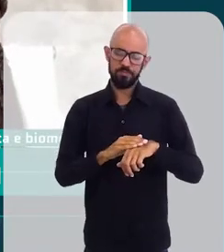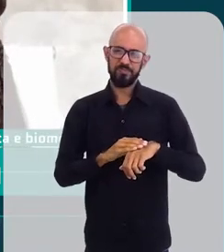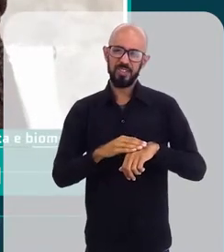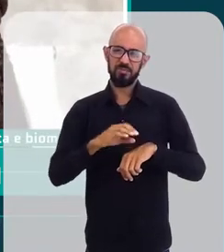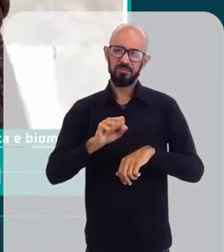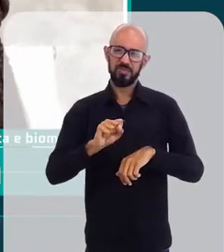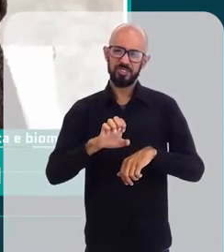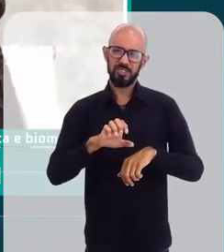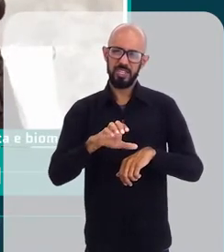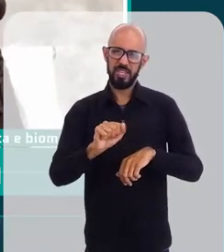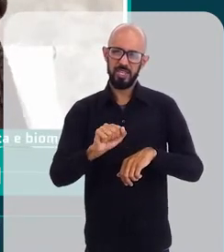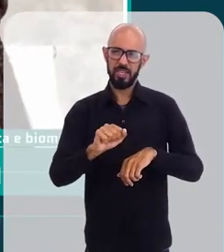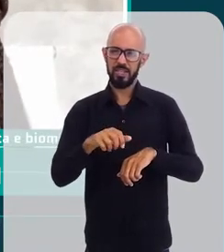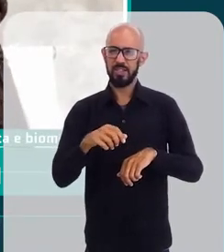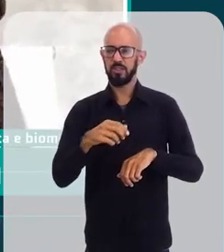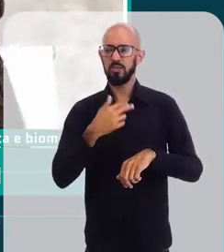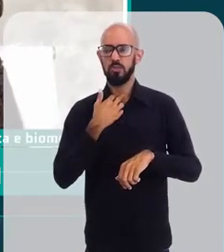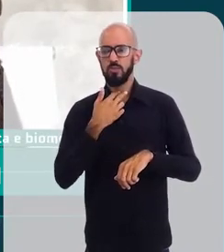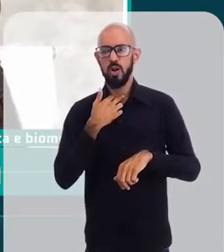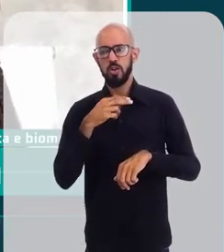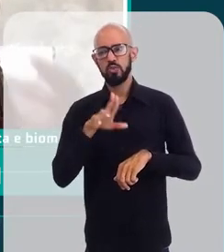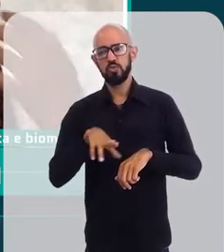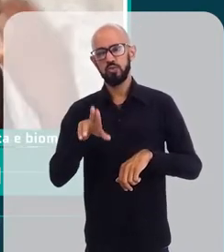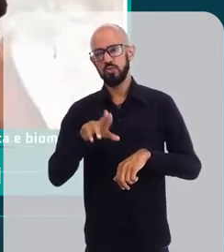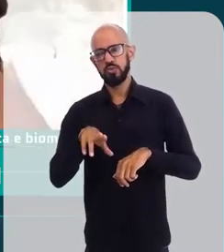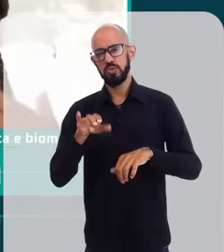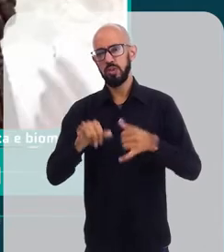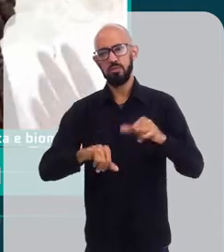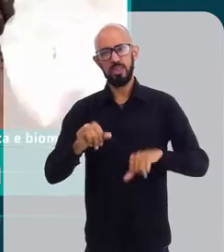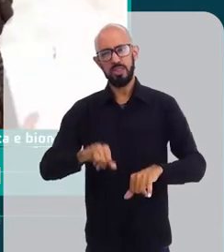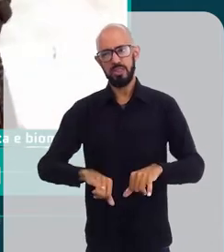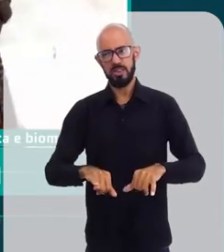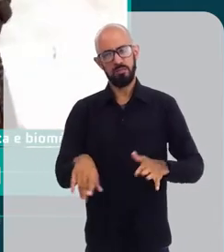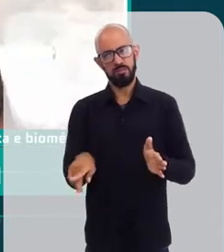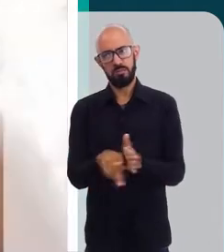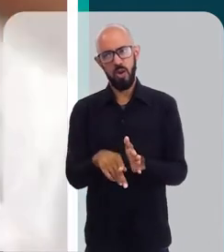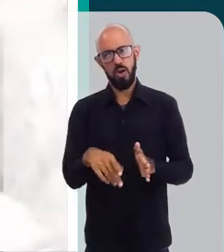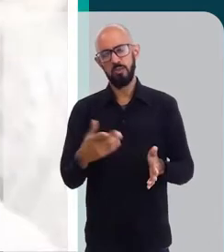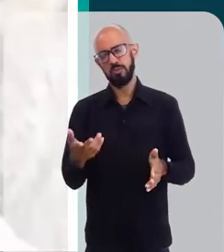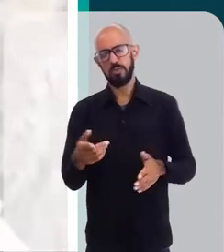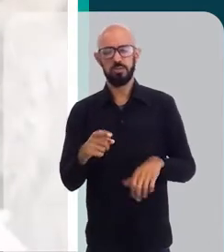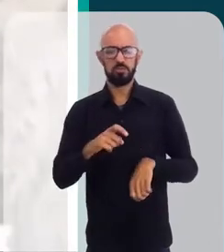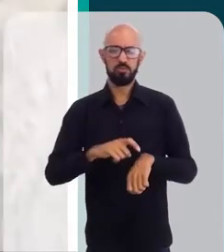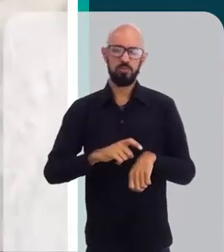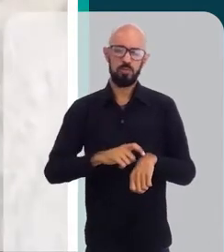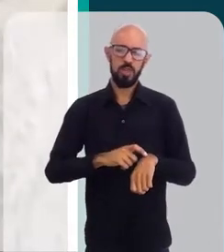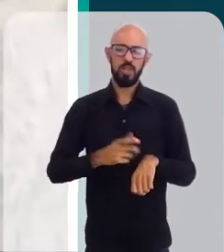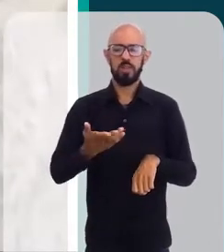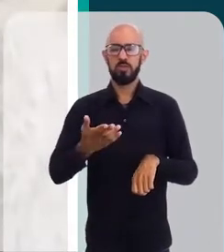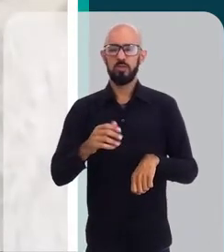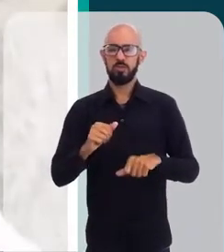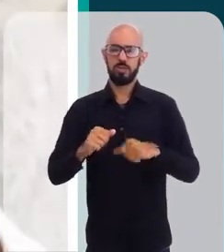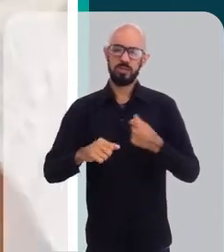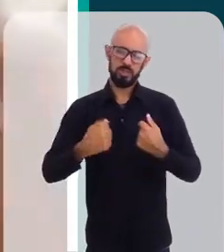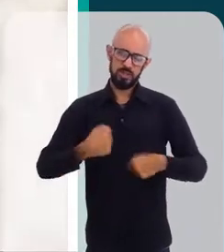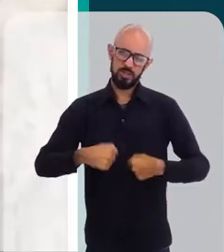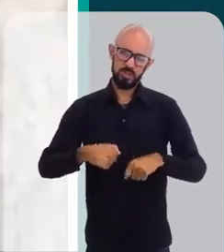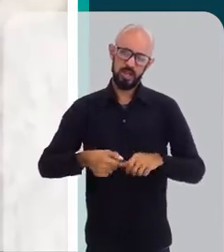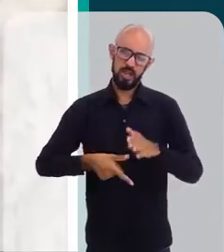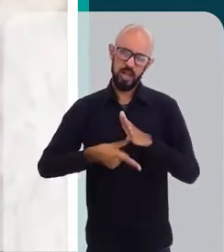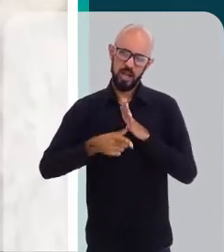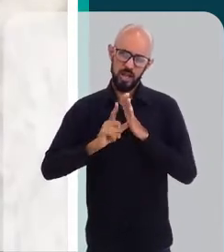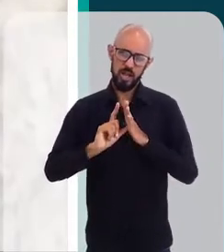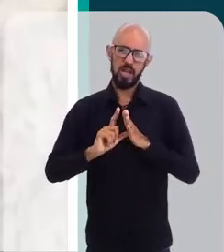extremamente ressecada, então já não posso passar um peeling, que é uma discamação dessa pele, já de primeiro momento tem que fazer toda uma